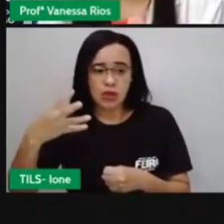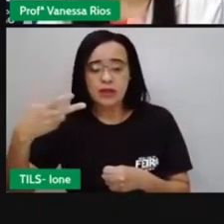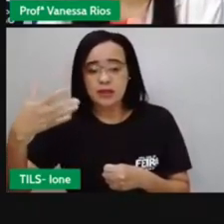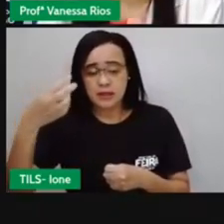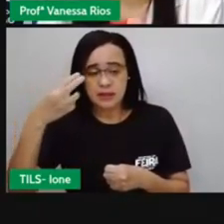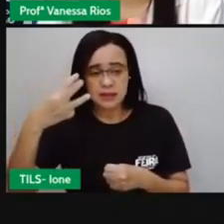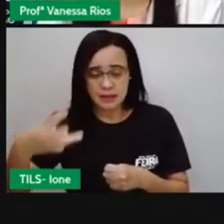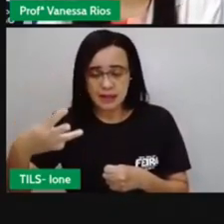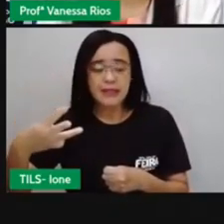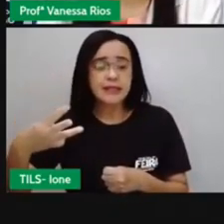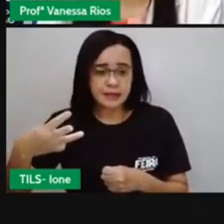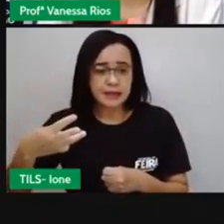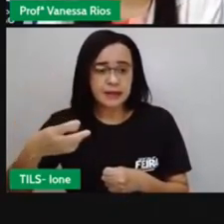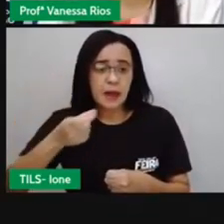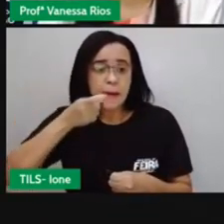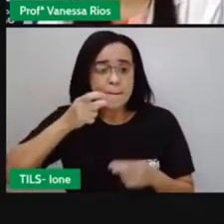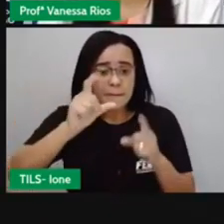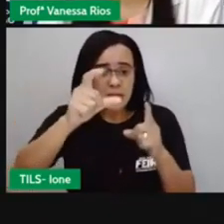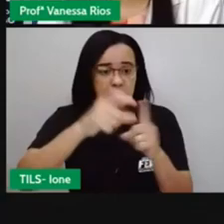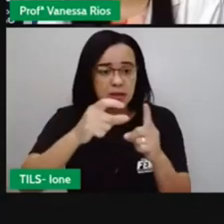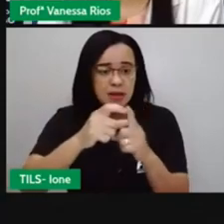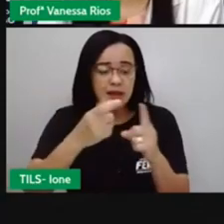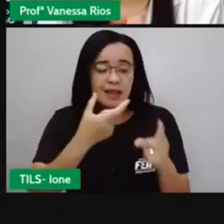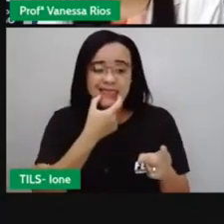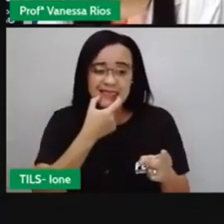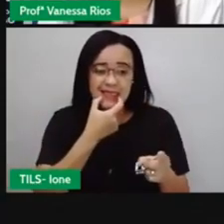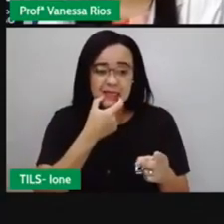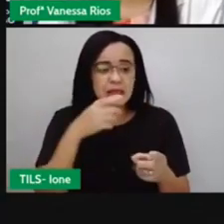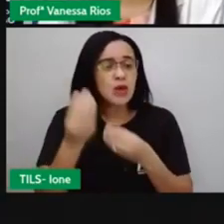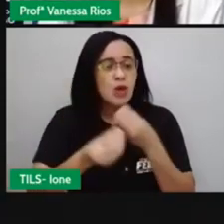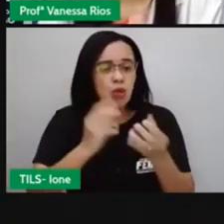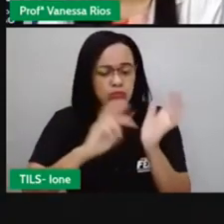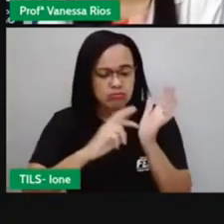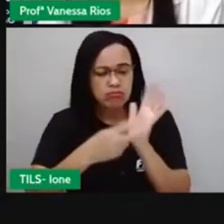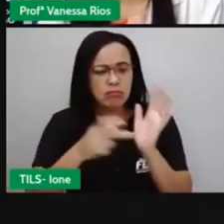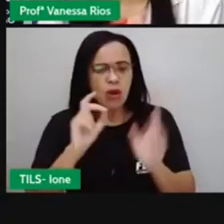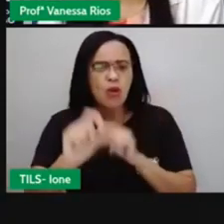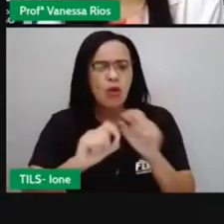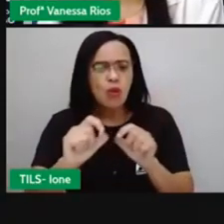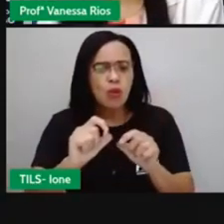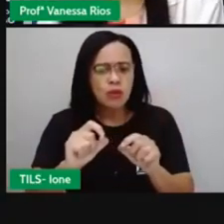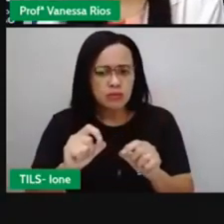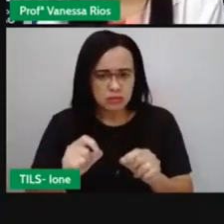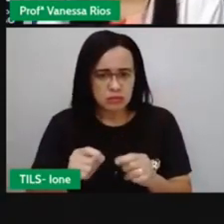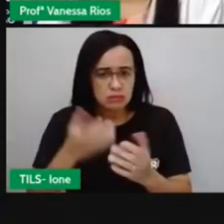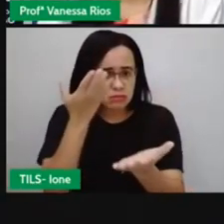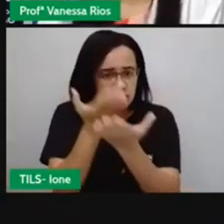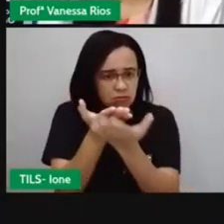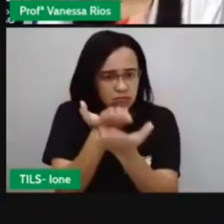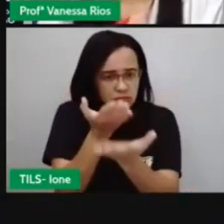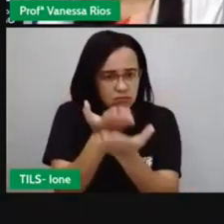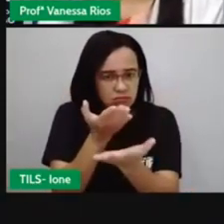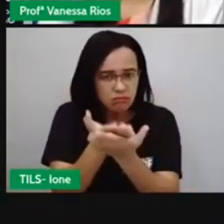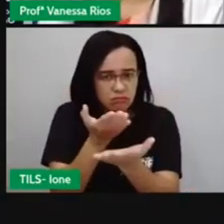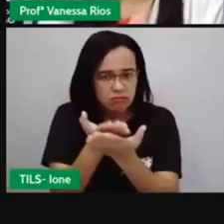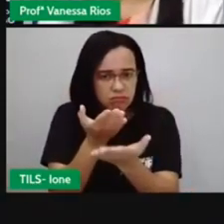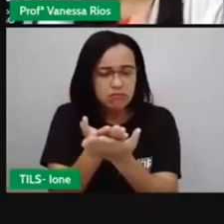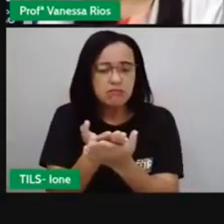cartoon. E o significado dessa palavra é estudo ou